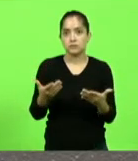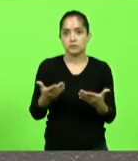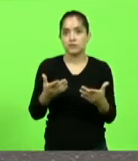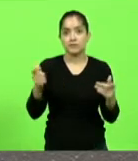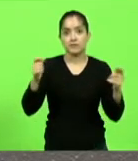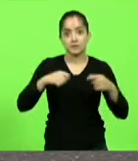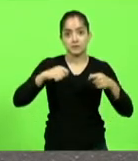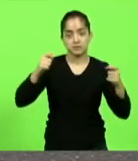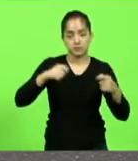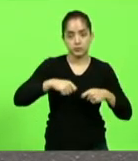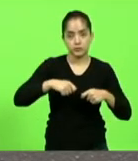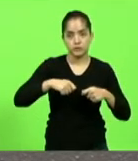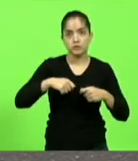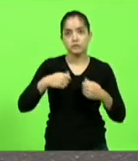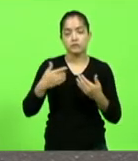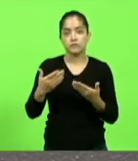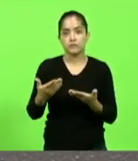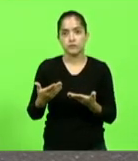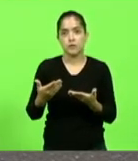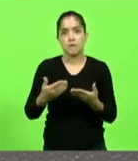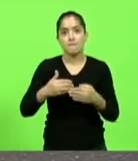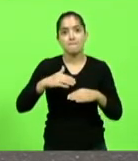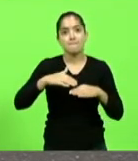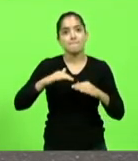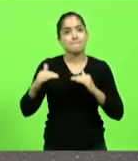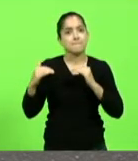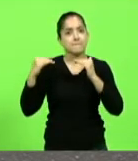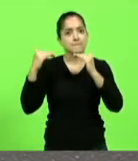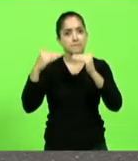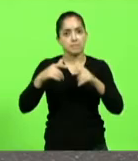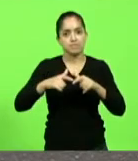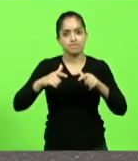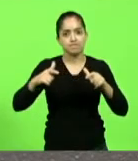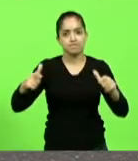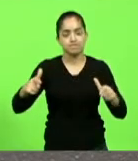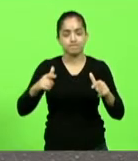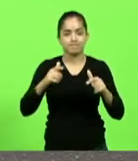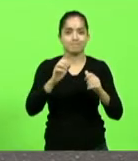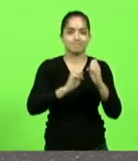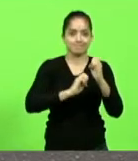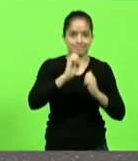a maior indústria de MDF do país